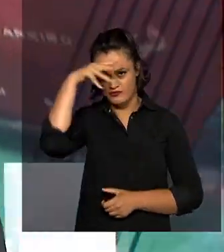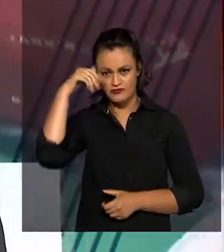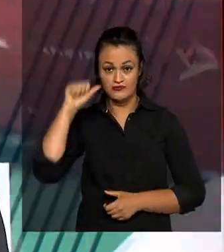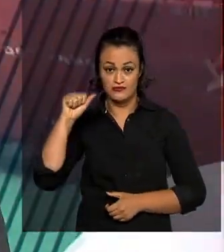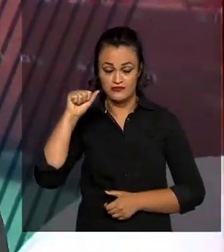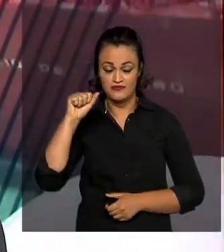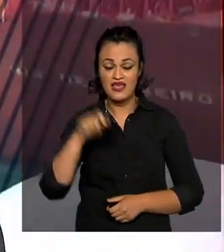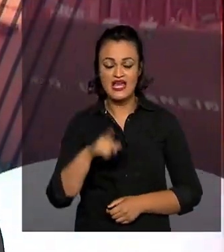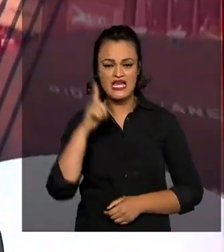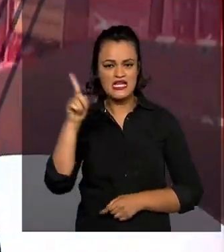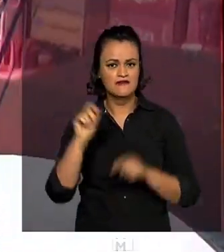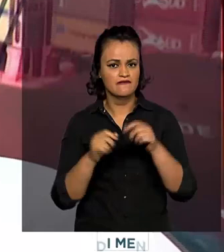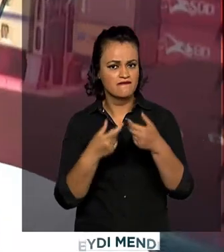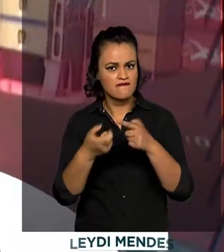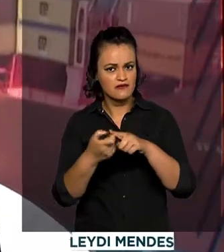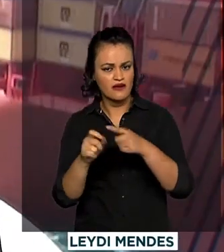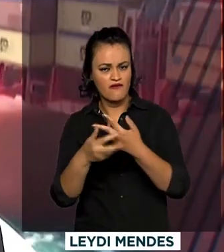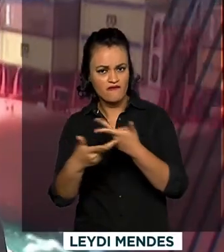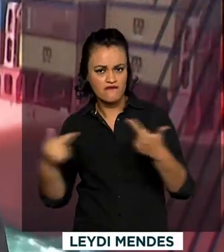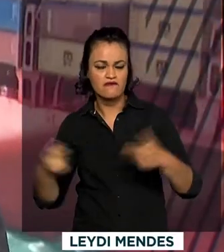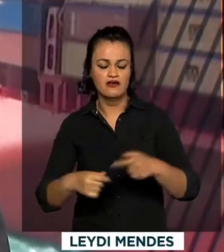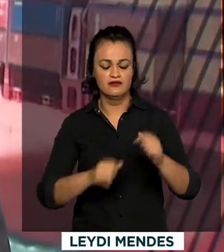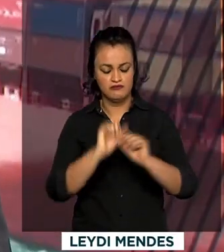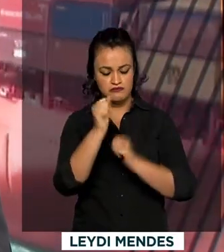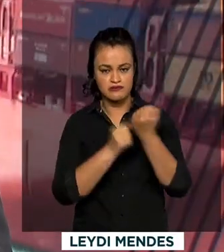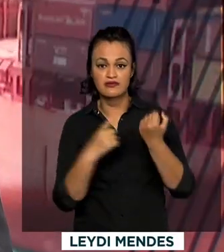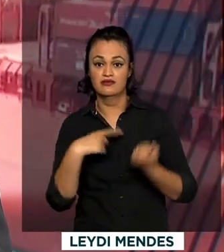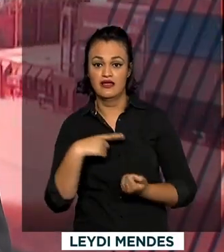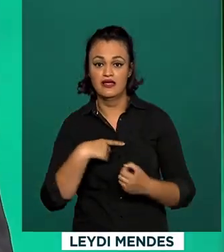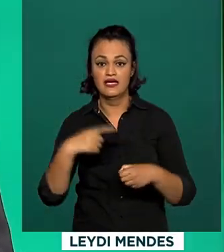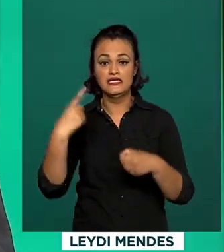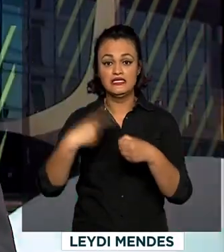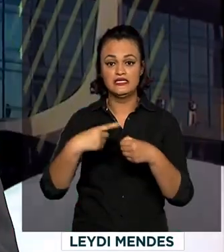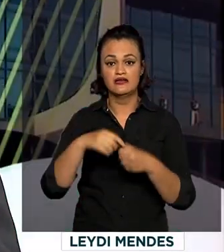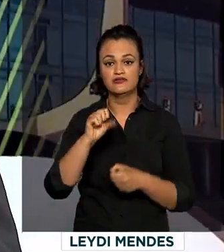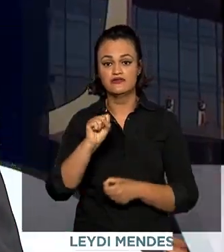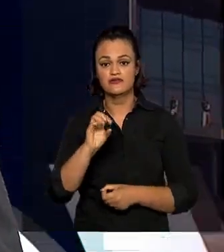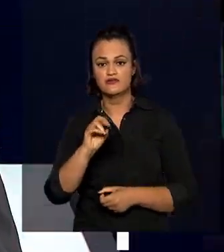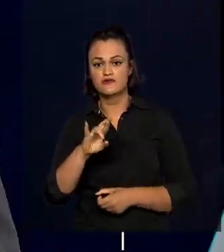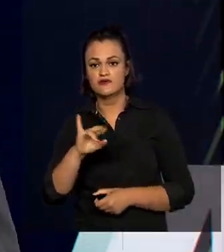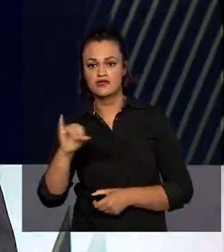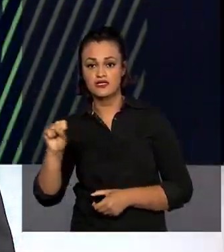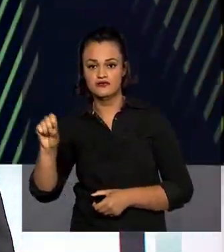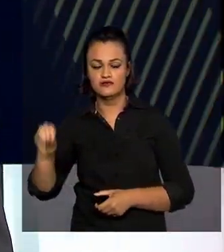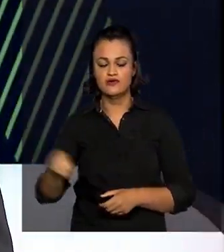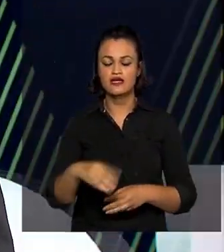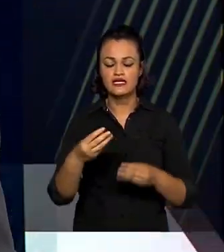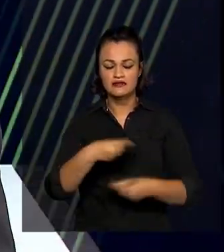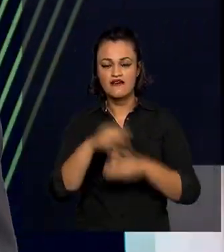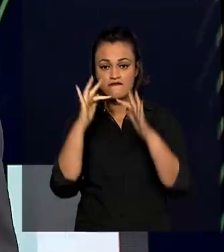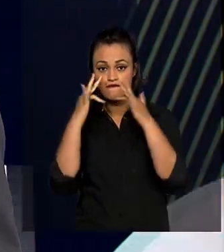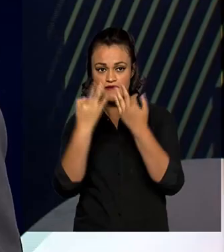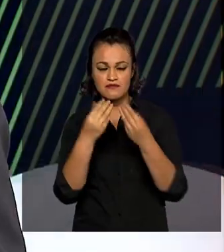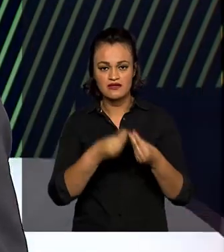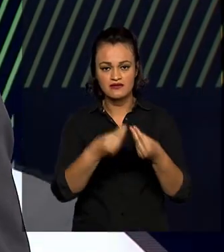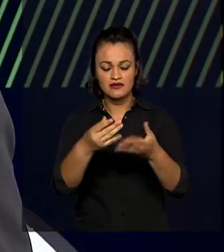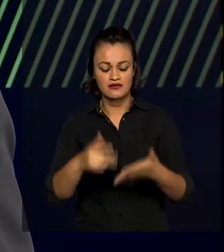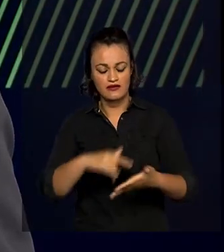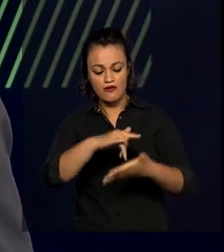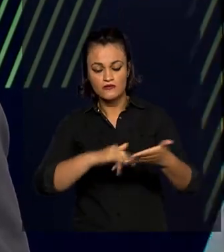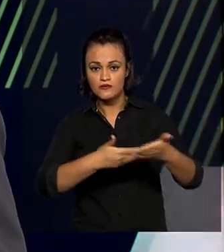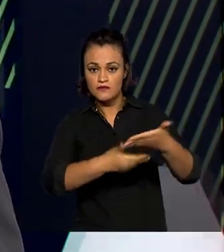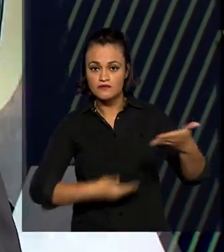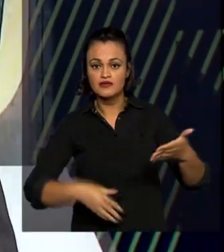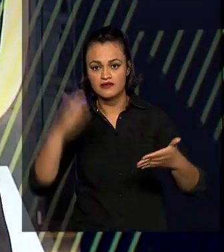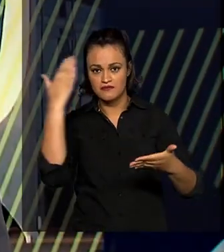estado é um grande produtor de grãos no país. Na cidade de Sorriso, ele entrega a mais de 1.800 famílias o título de